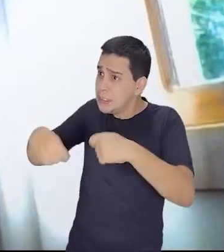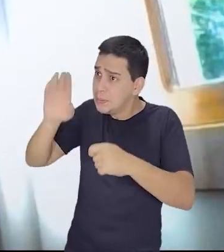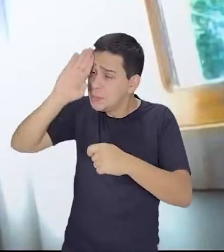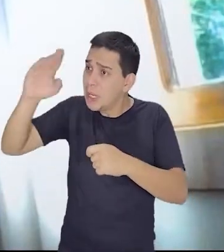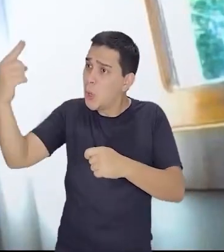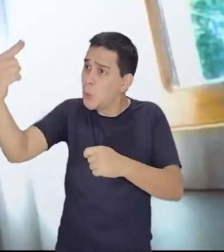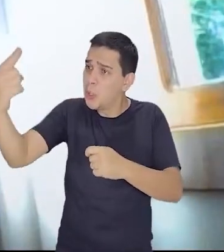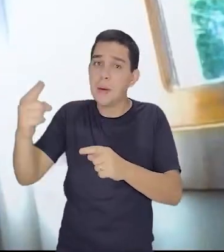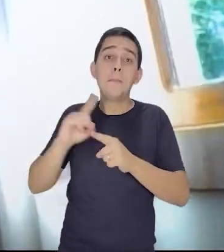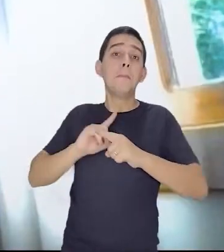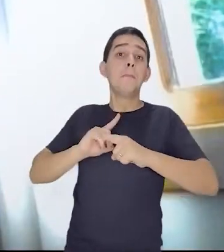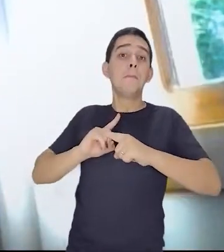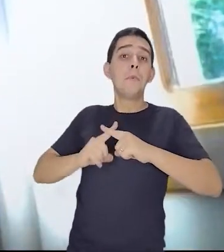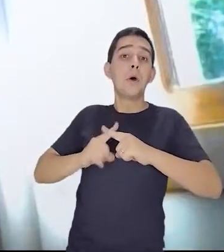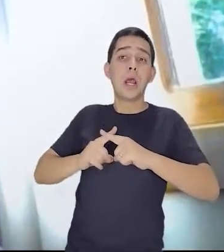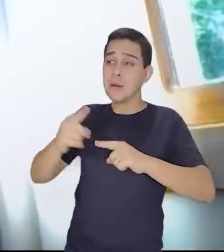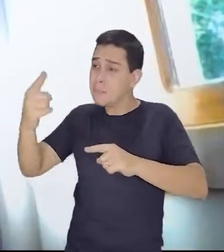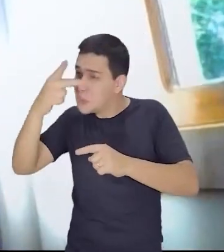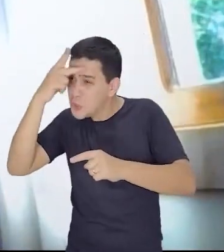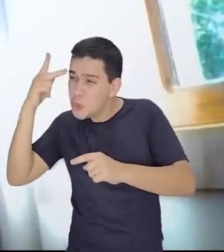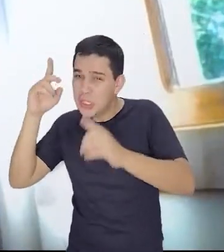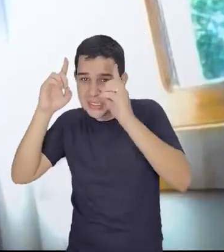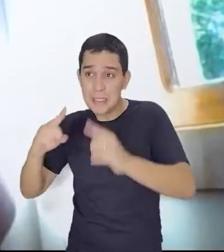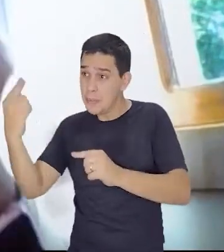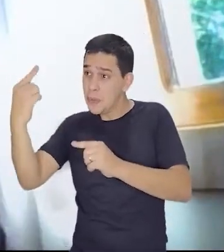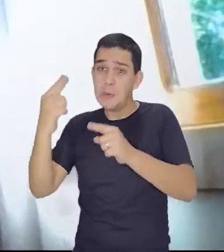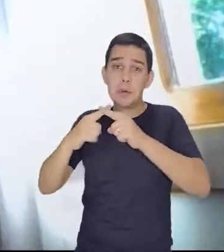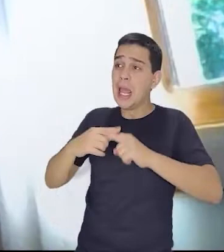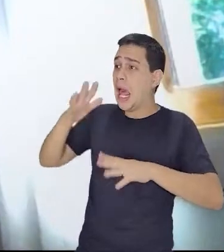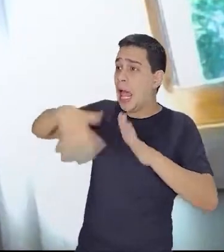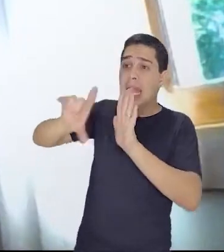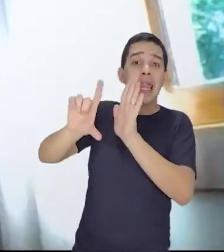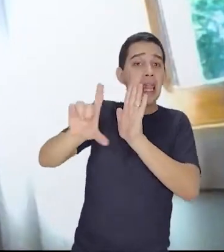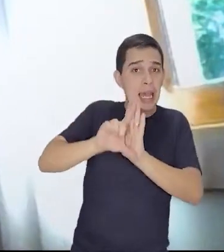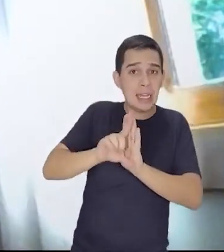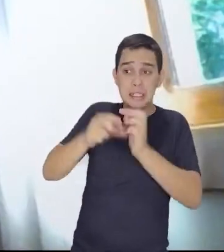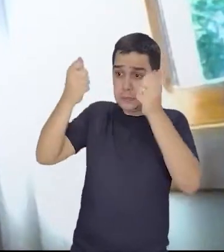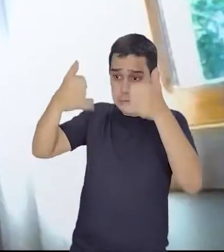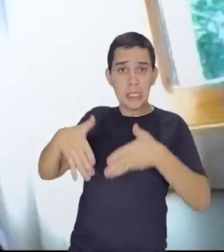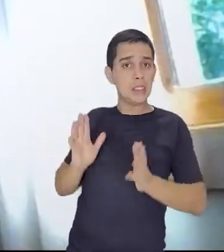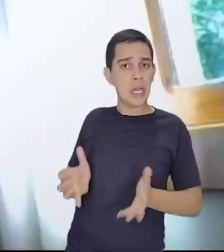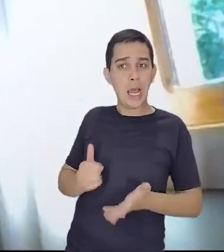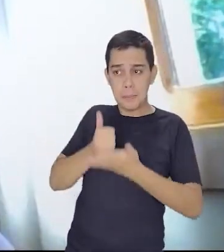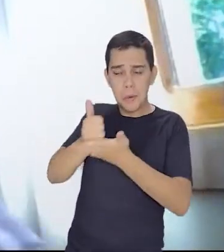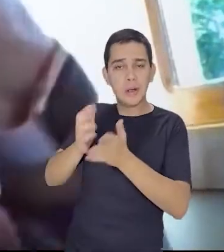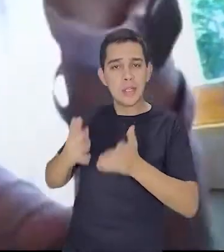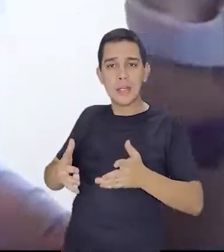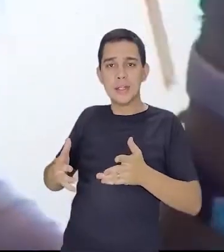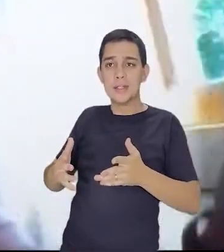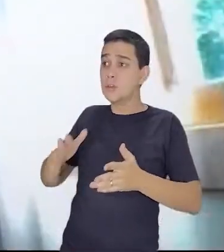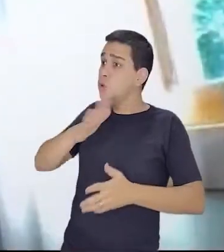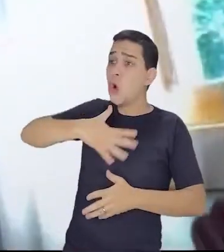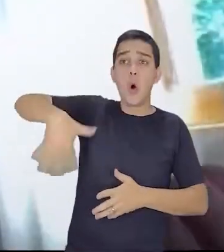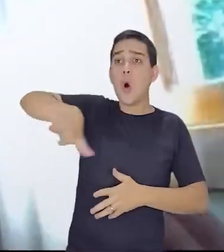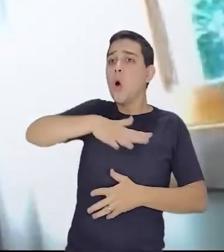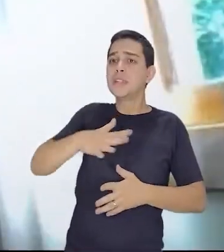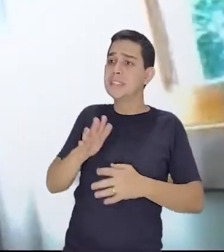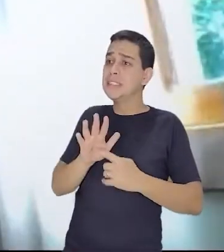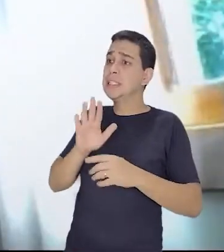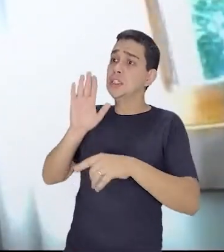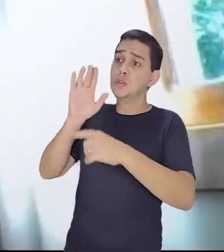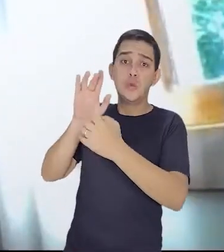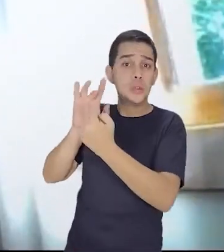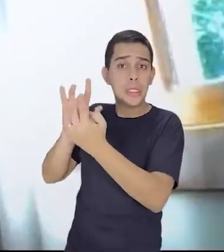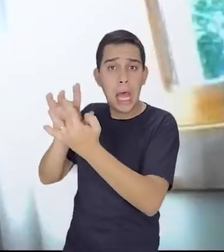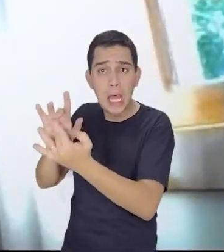que impõe a que todos os outros entes, ou que todos que lidem com a pessoa com deficiência, ou que lidem com a população em